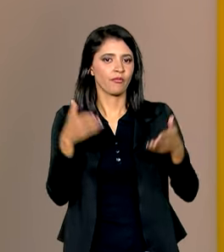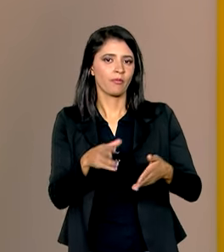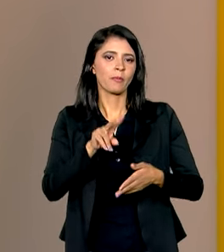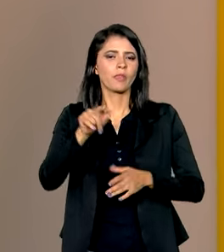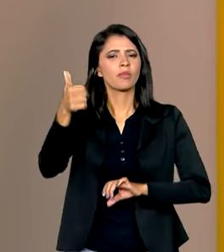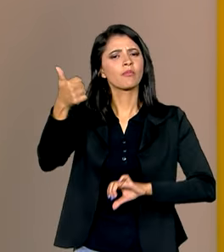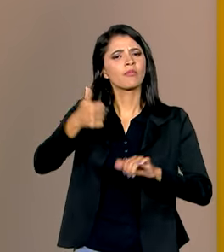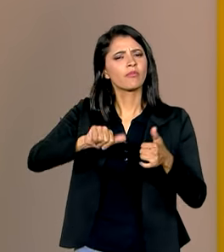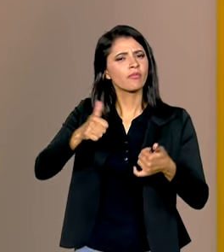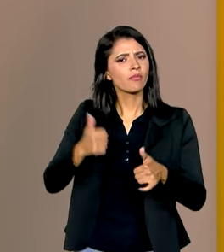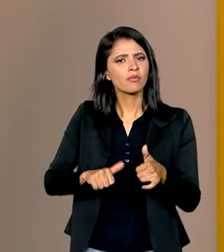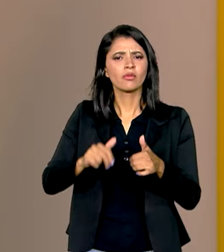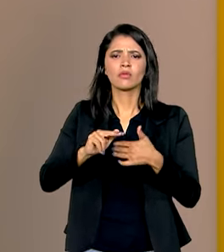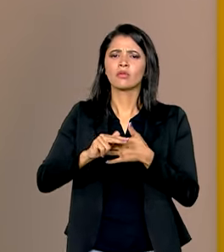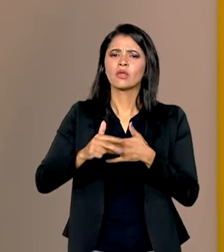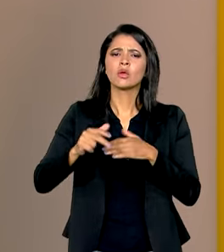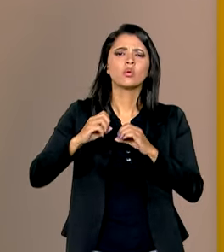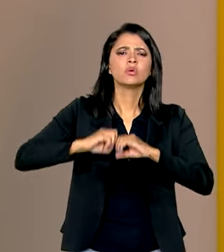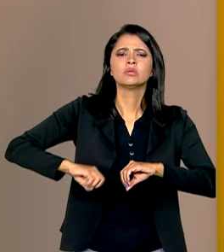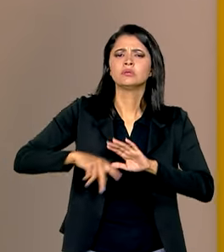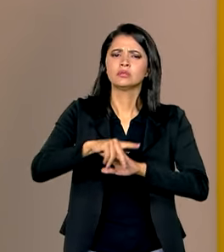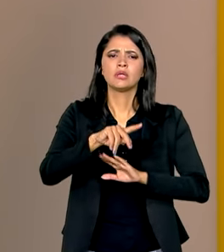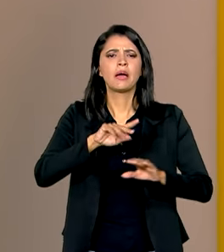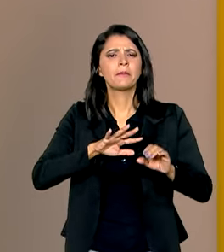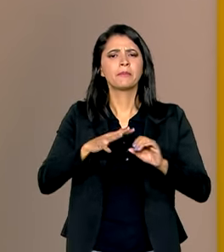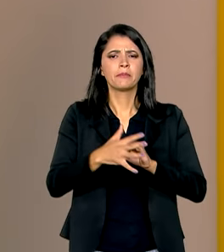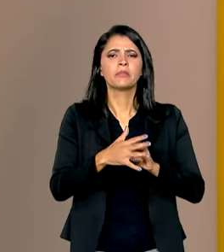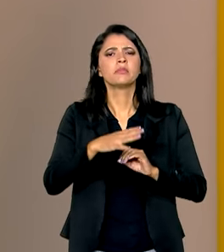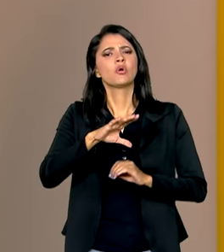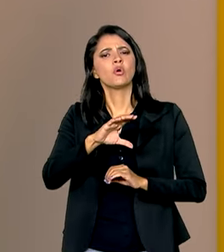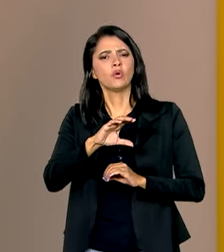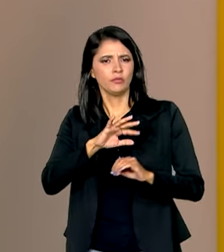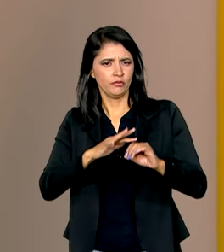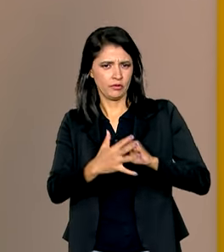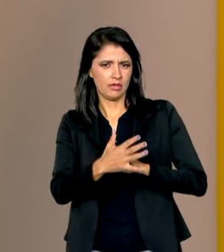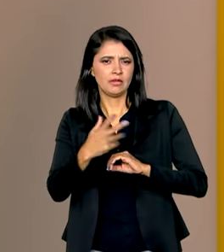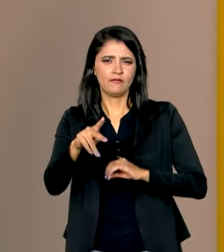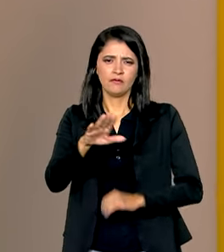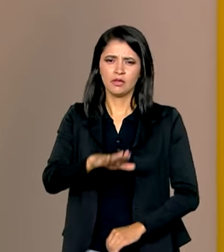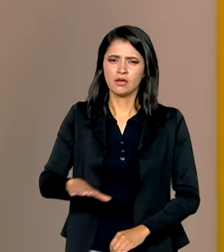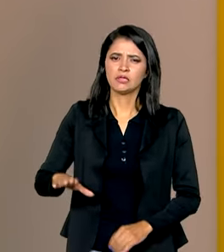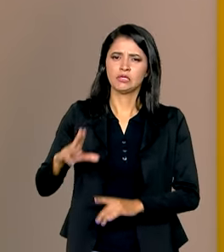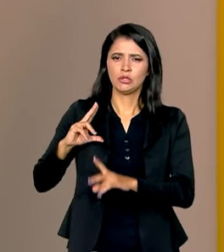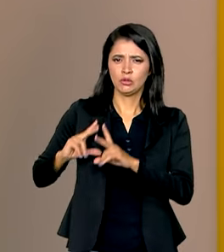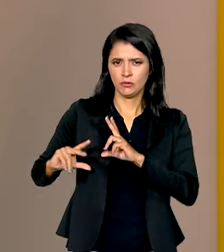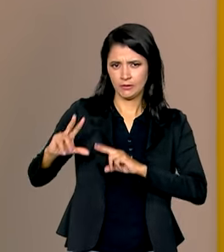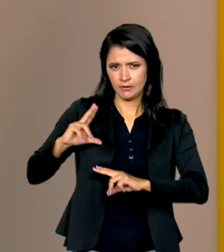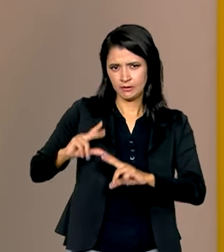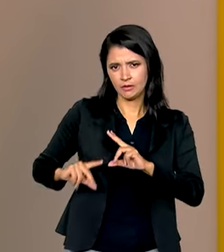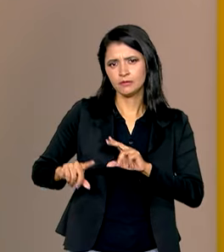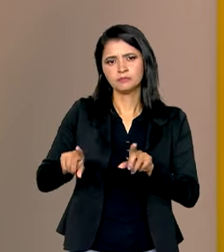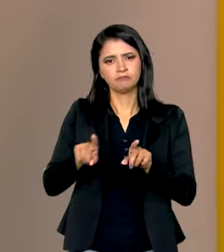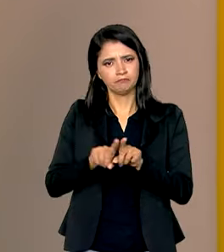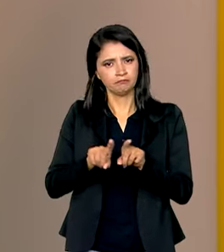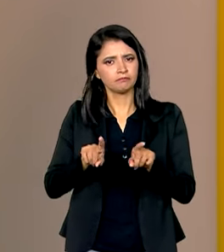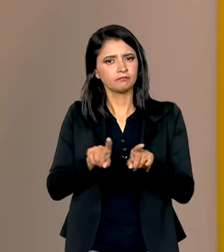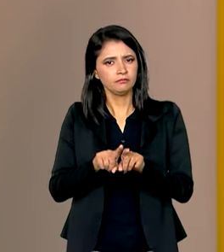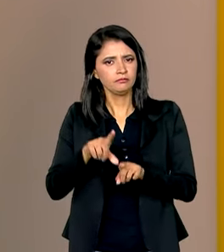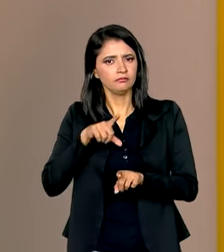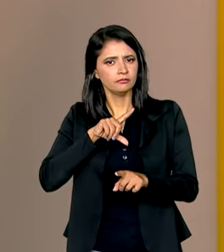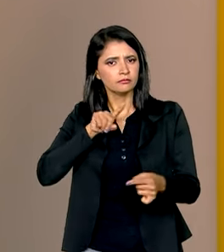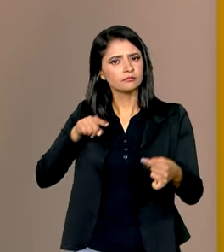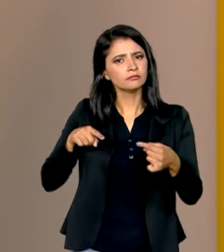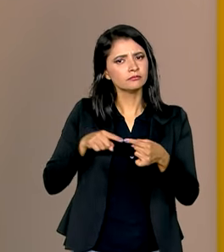vão avaliar as consequências da pandemia da Covid-19 na vida de crianças e adolescentes. Há ainda a